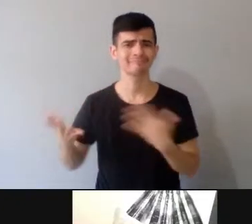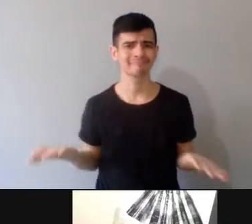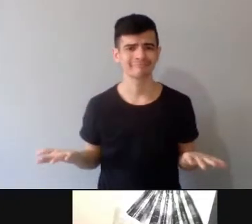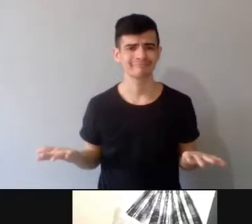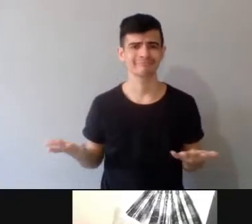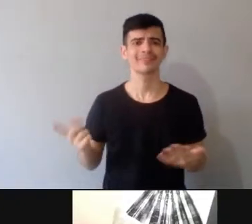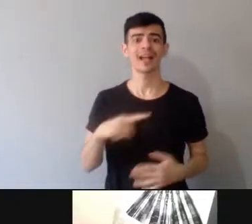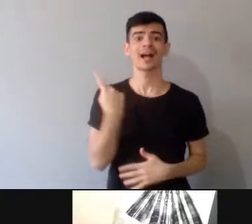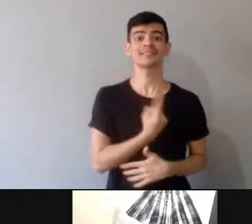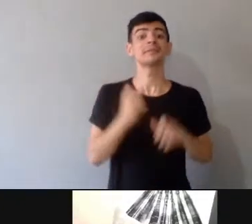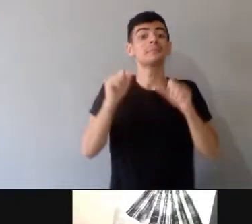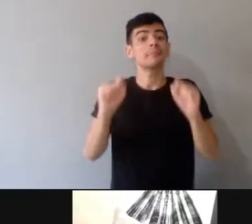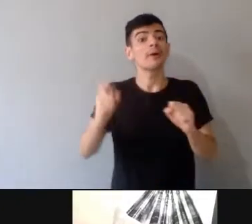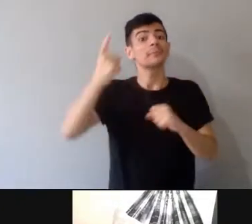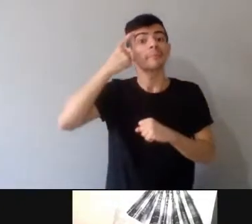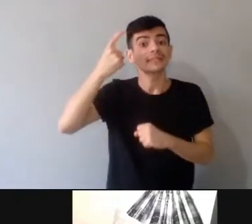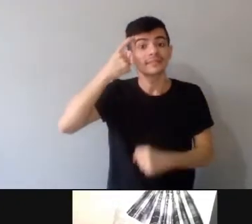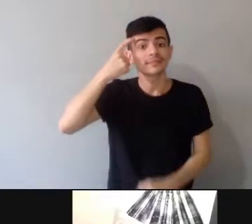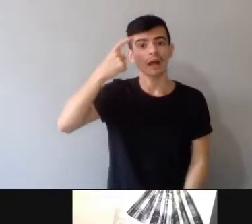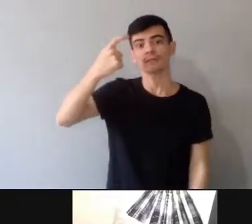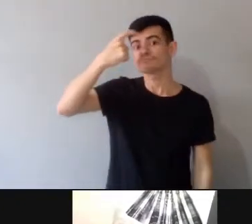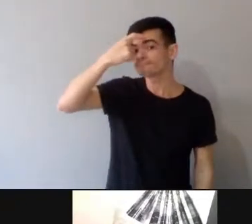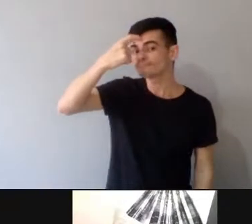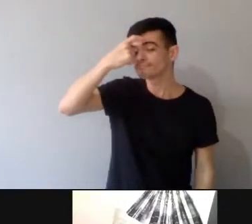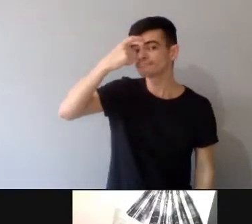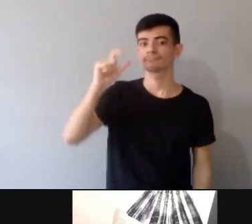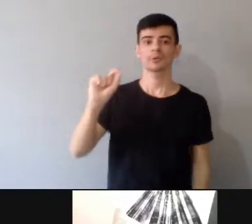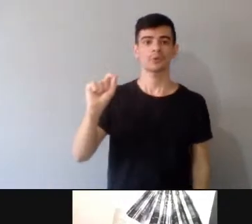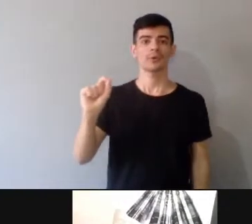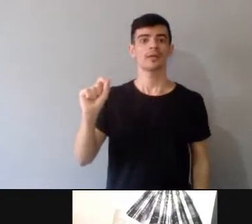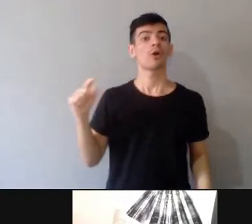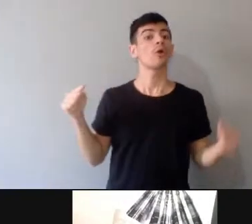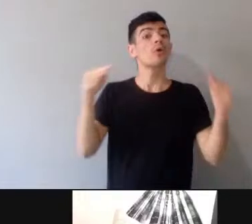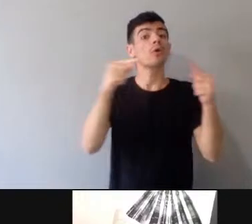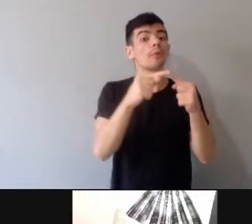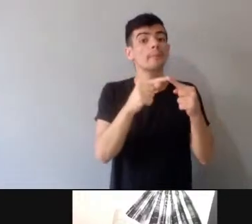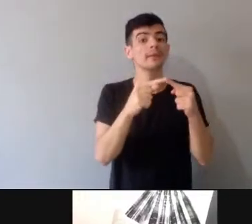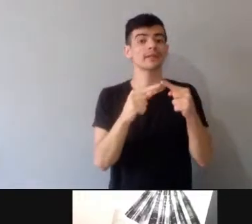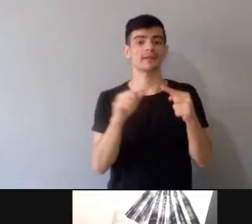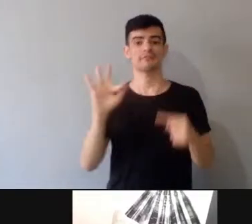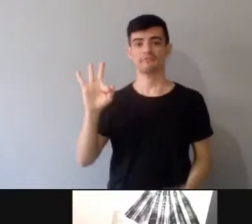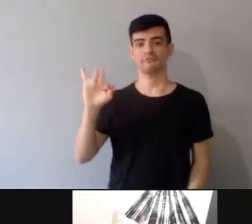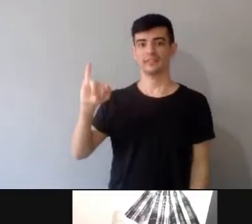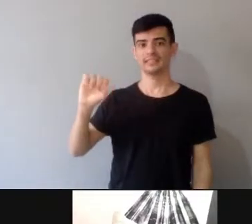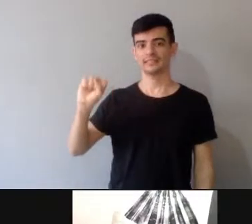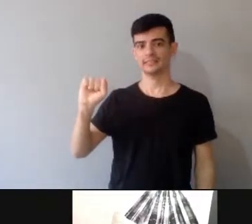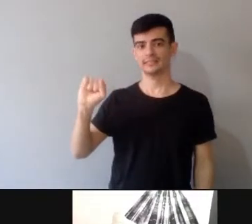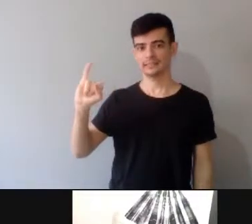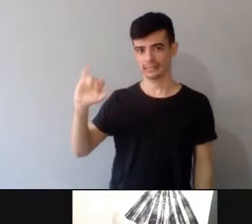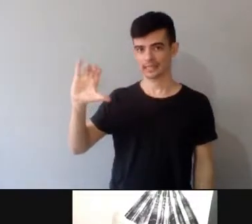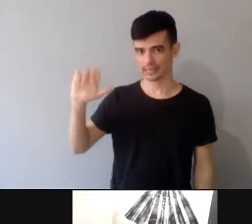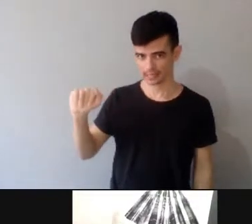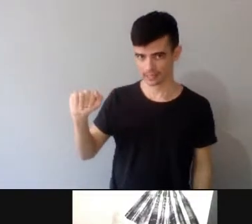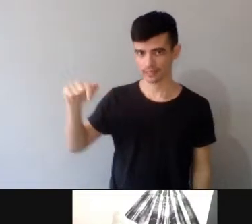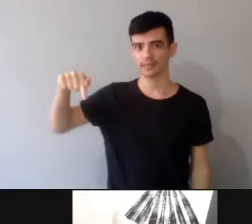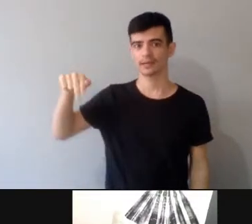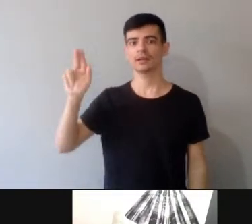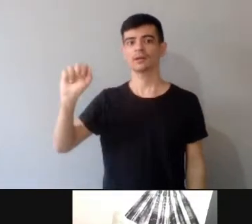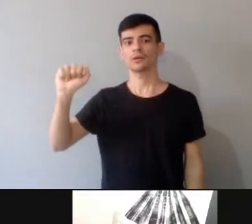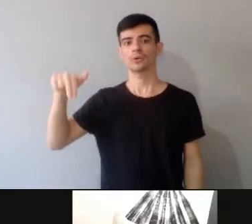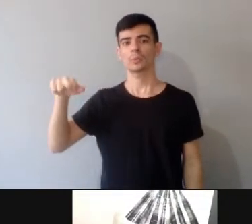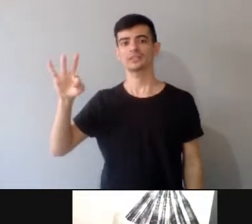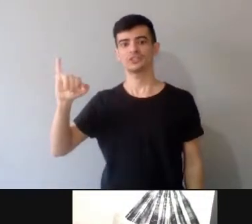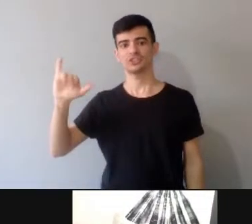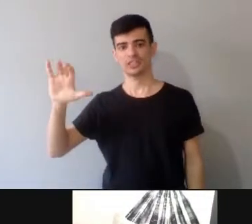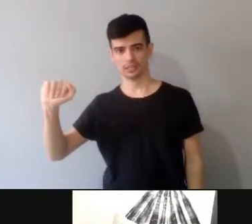ela está mais próxima um pouco do que a física quântica fala, né? Uma memória que é emaranhada, que não existe um presente, um passado e um futuro, mas tudo